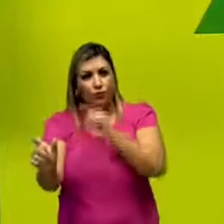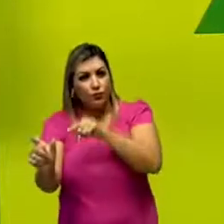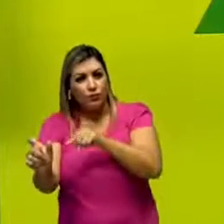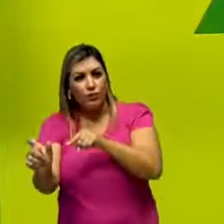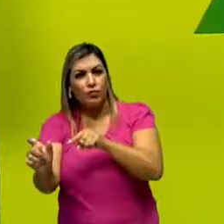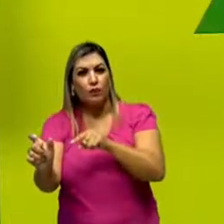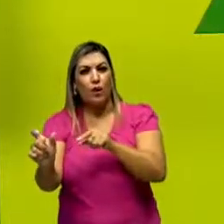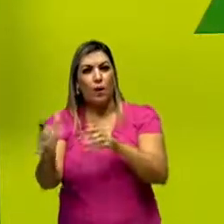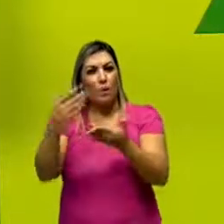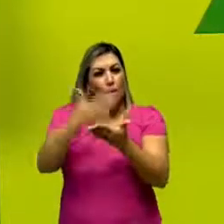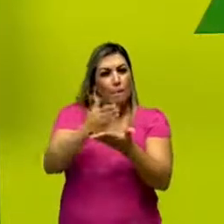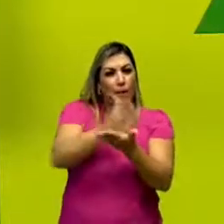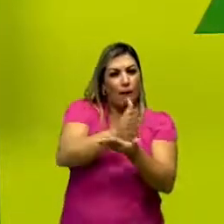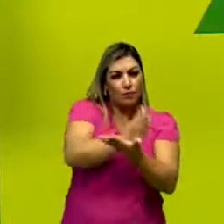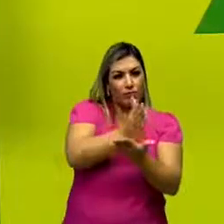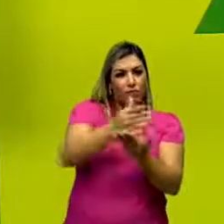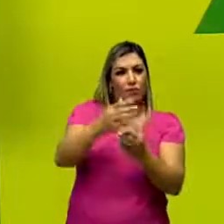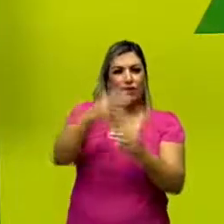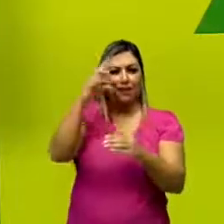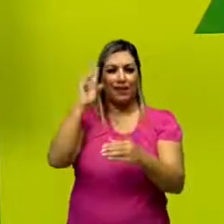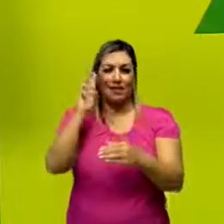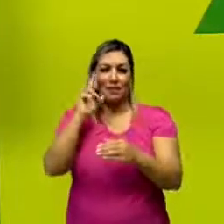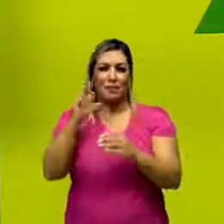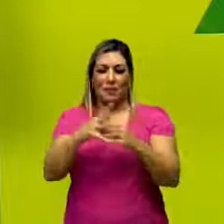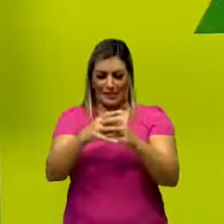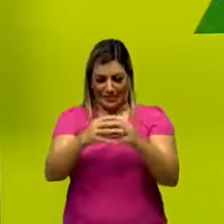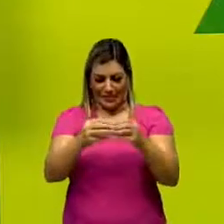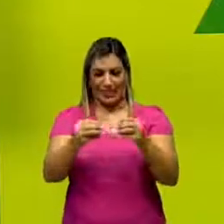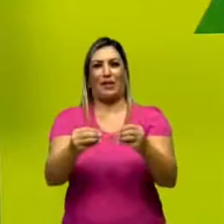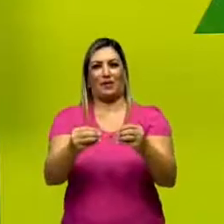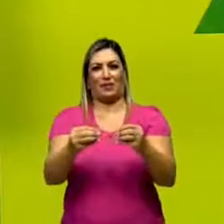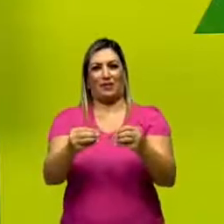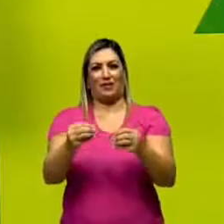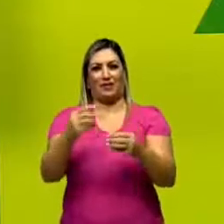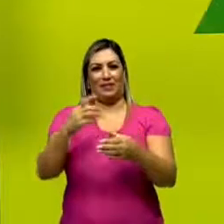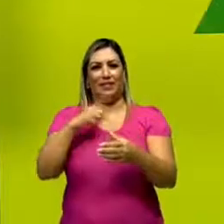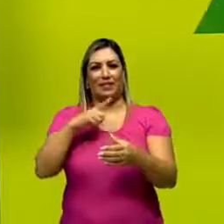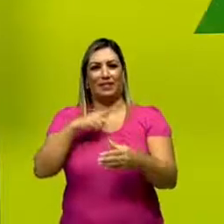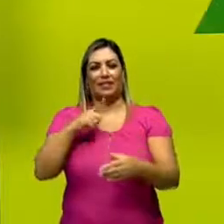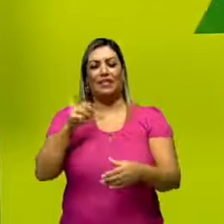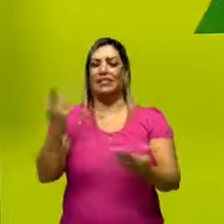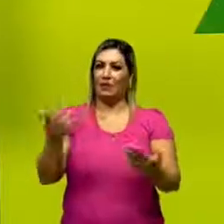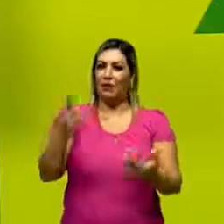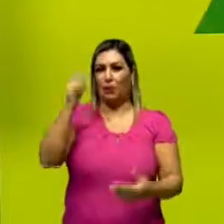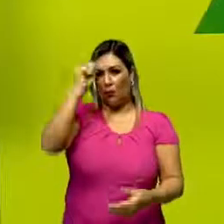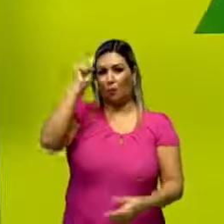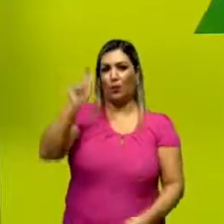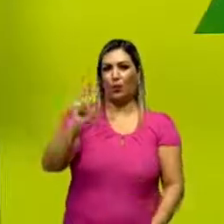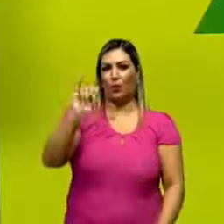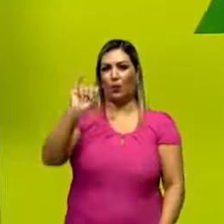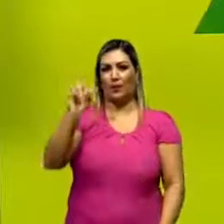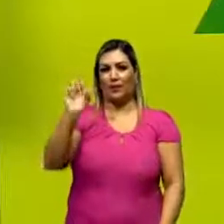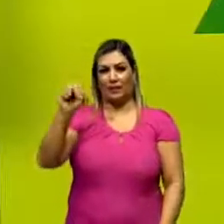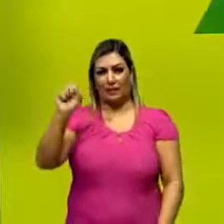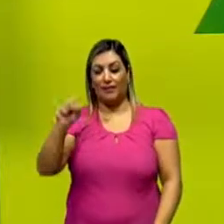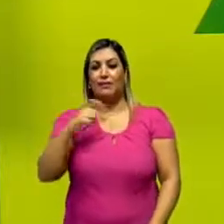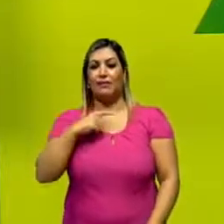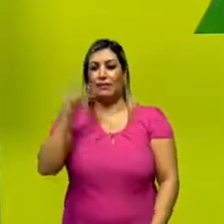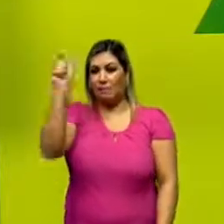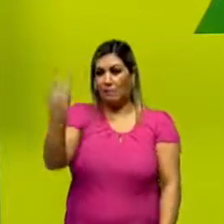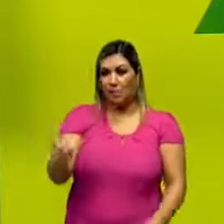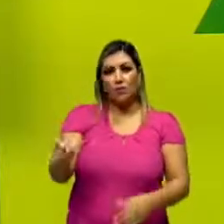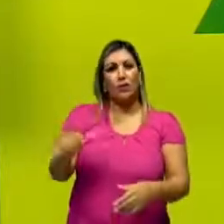daquela grande célula. Lembra que eu apresentei esse conceito pra vocês, do Giddens? Então, o indivíduo, ele é um